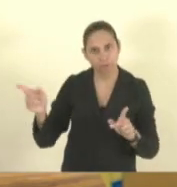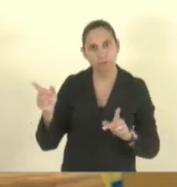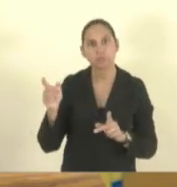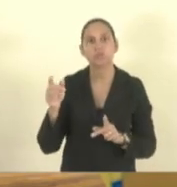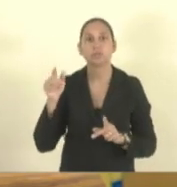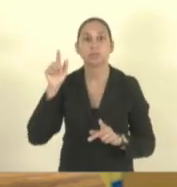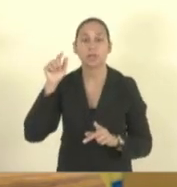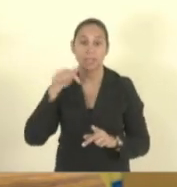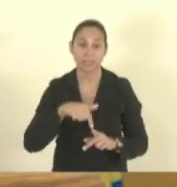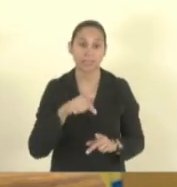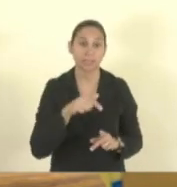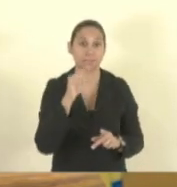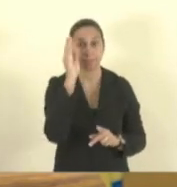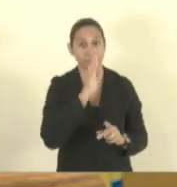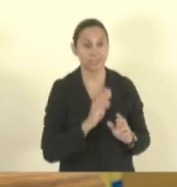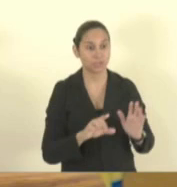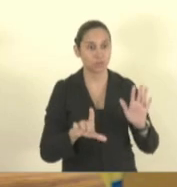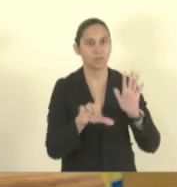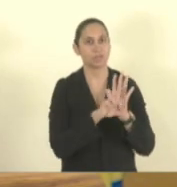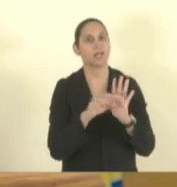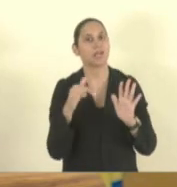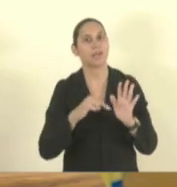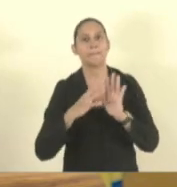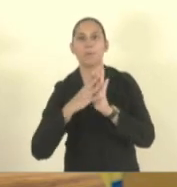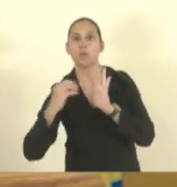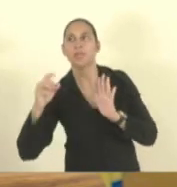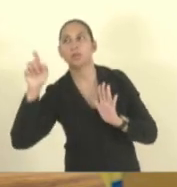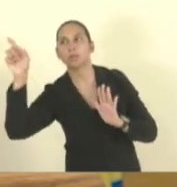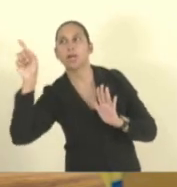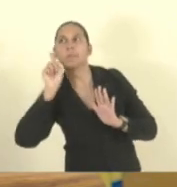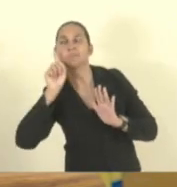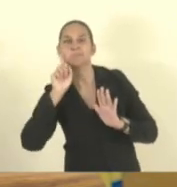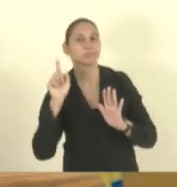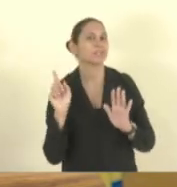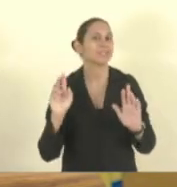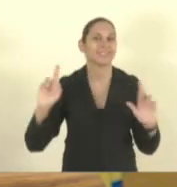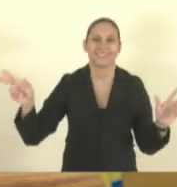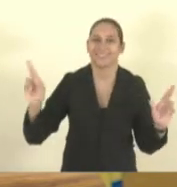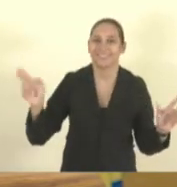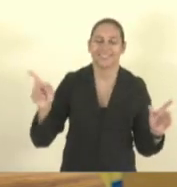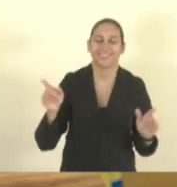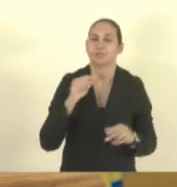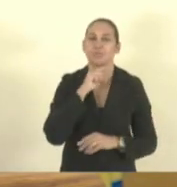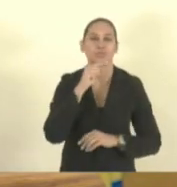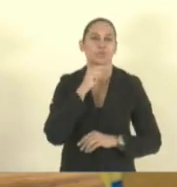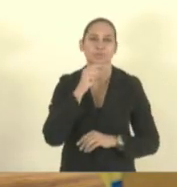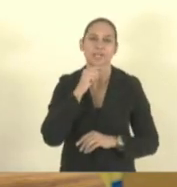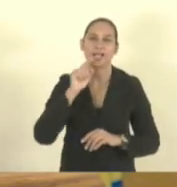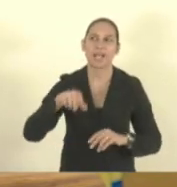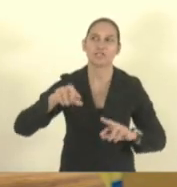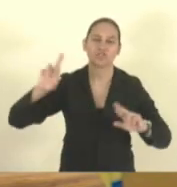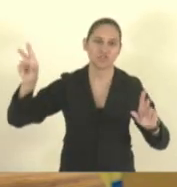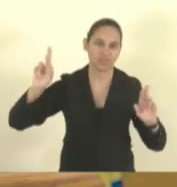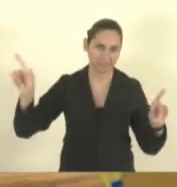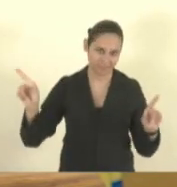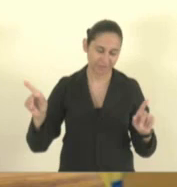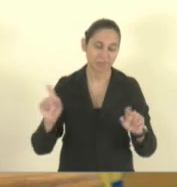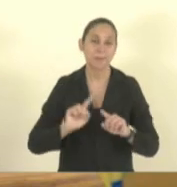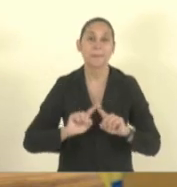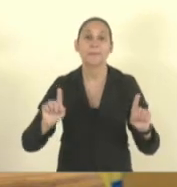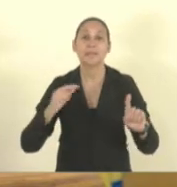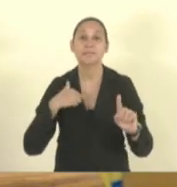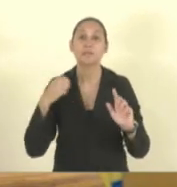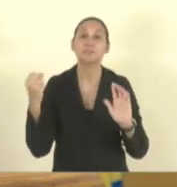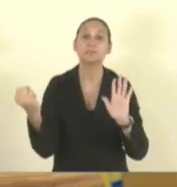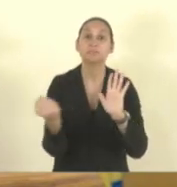a legislação brasileira nem encaixaria no modelo americano então são coisas muito diferentes mas eu queria registrar